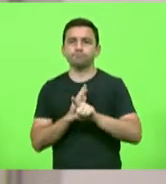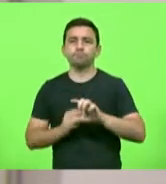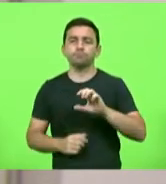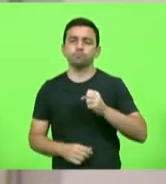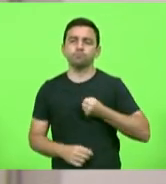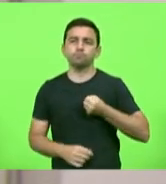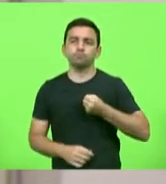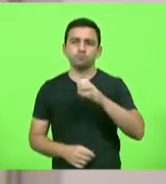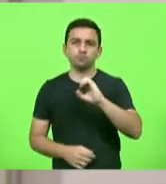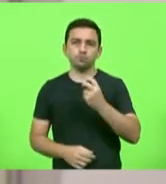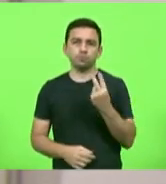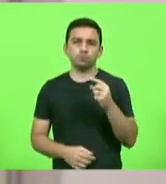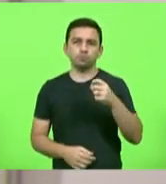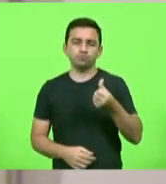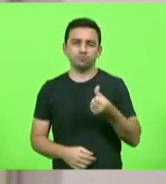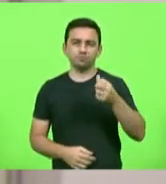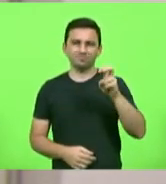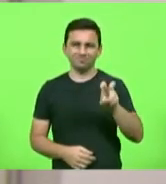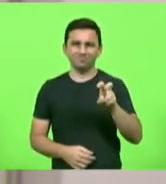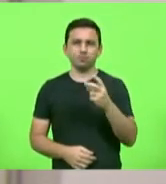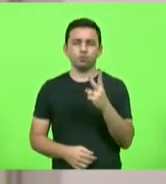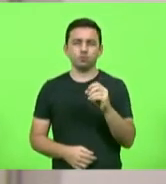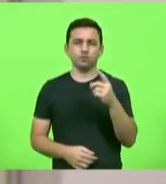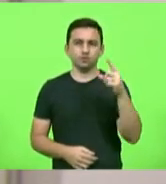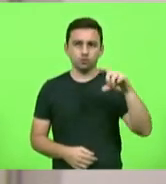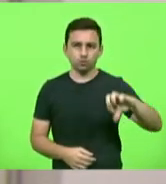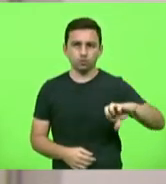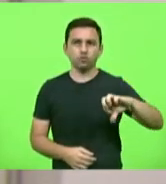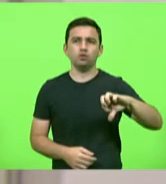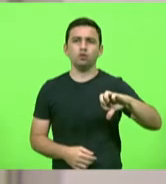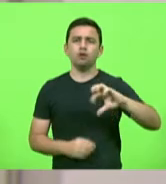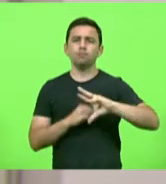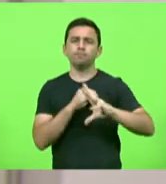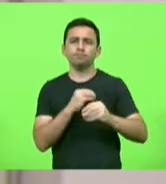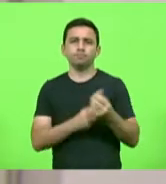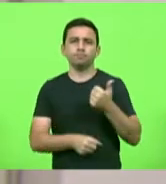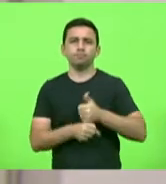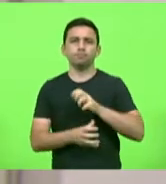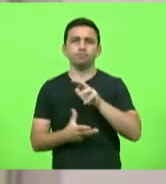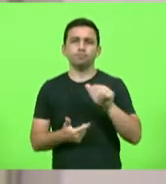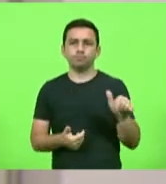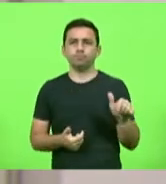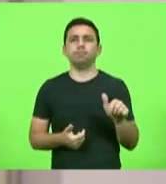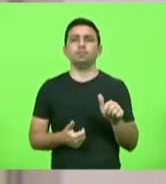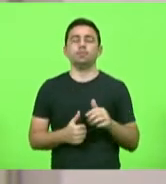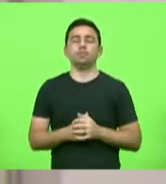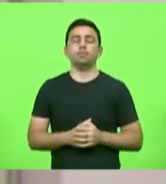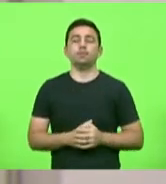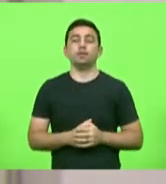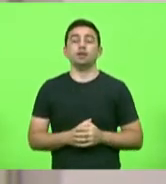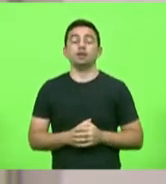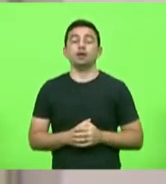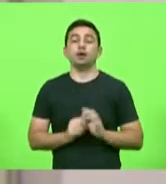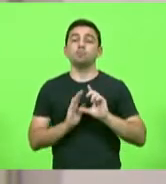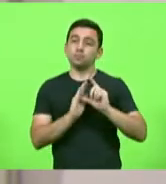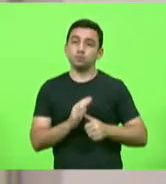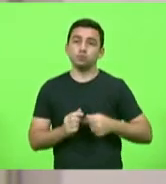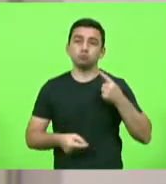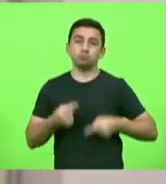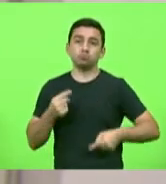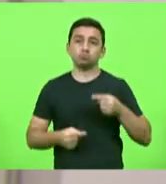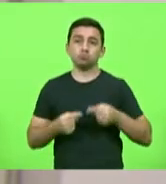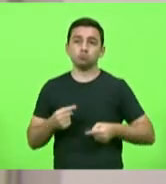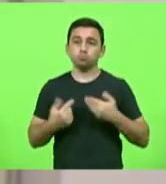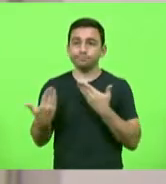0265, barra 2019, com emenda substitutiva global. Após ser discutido pelo senhor